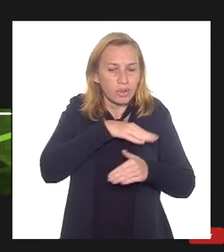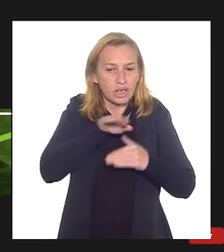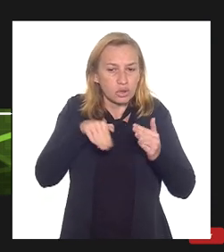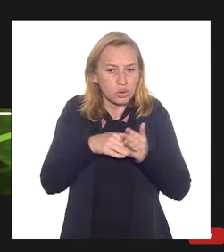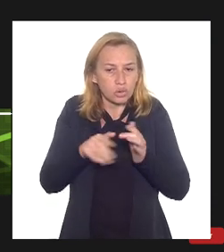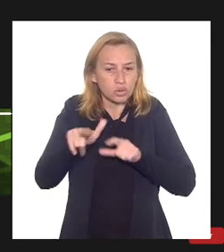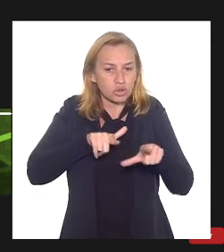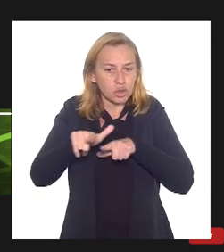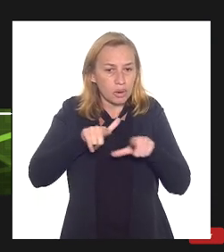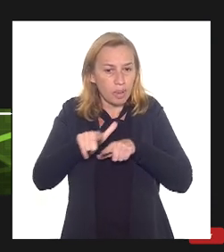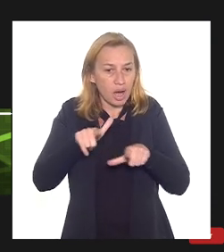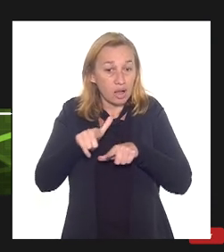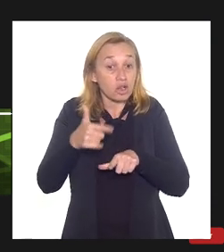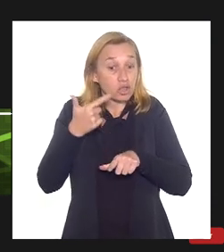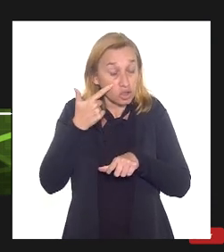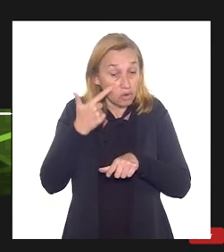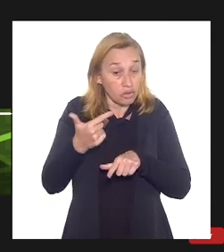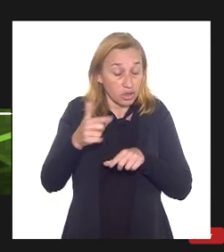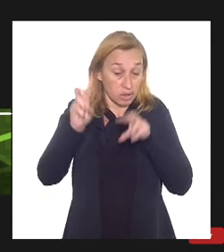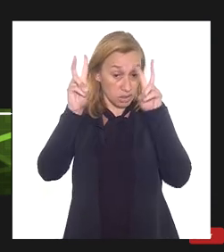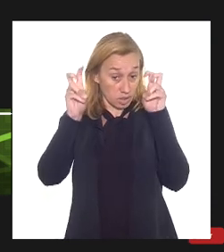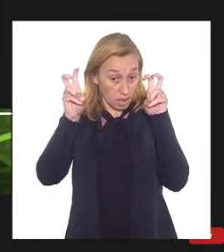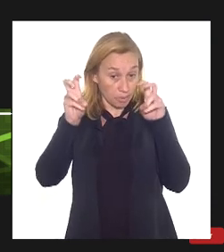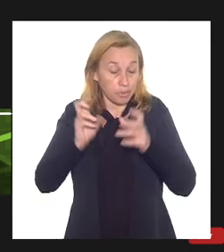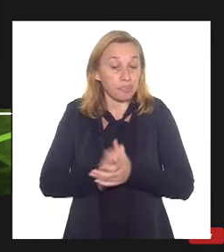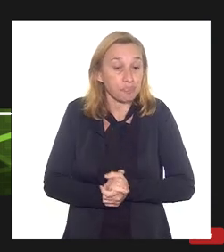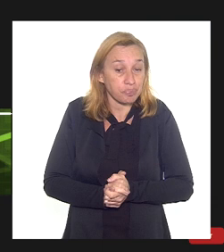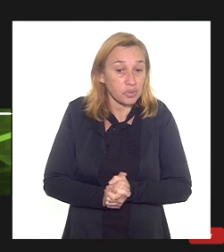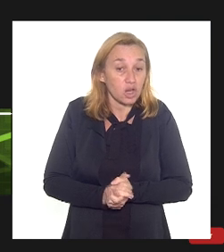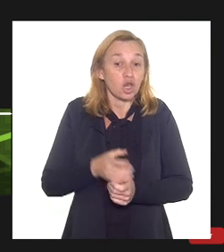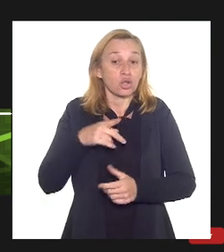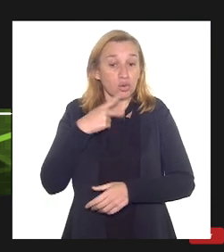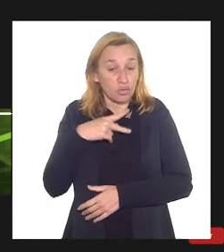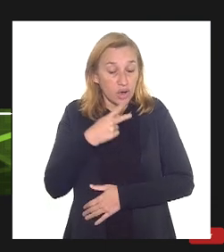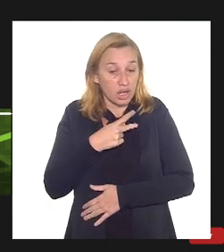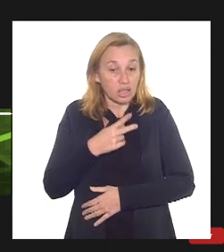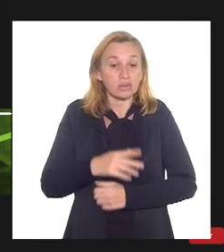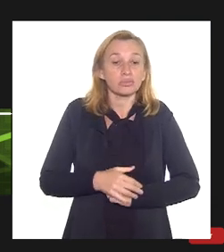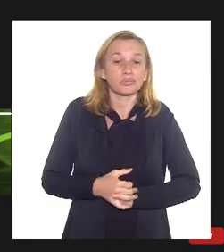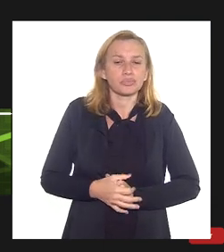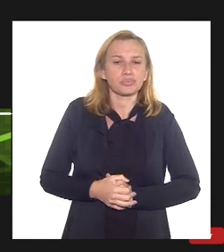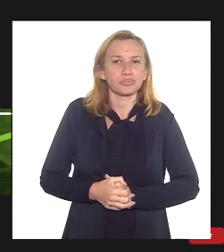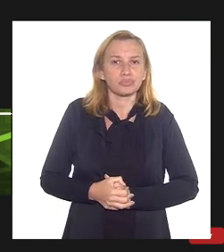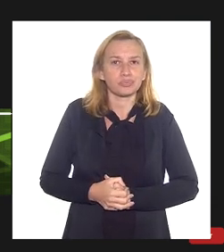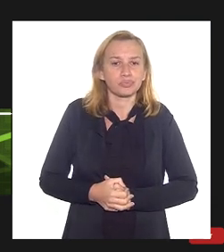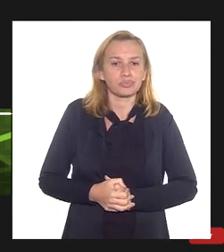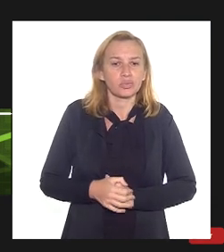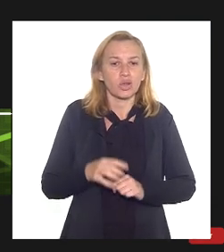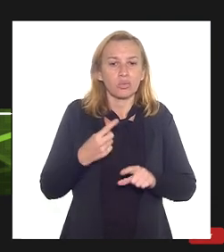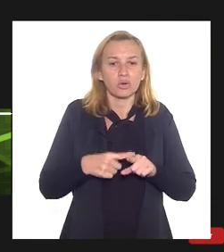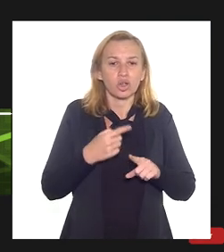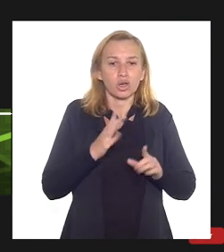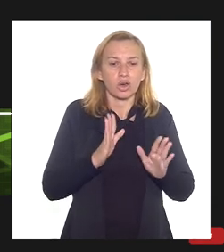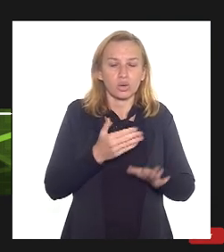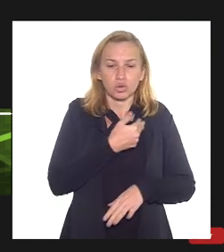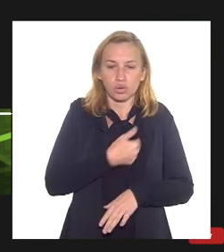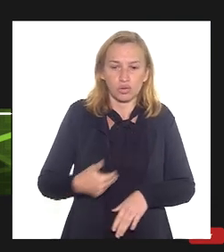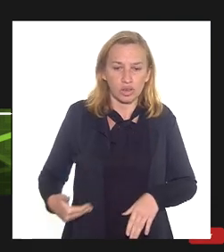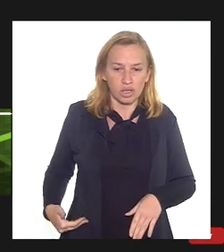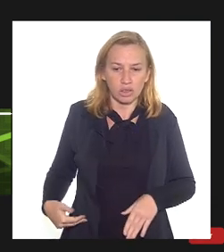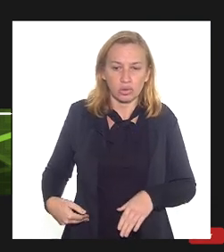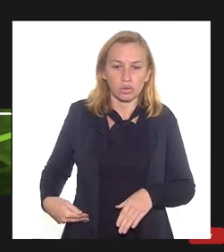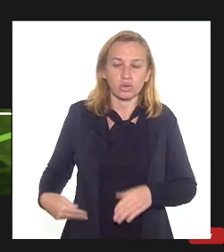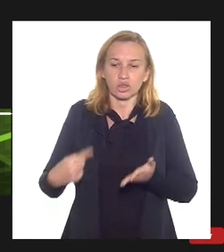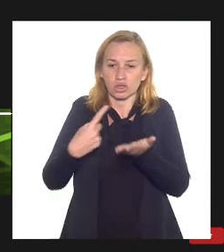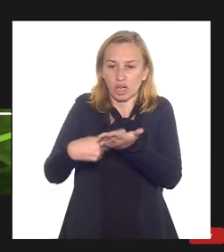trabalhos que eu já produzi sobre esse tema e eu estou me referindo a isso porque os governadores fizeram um